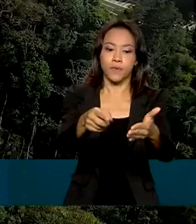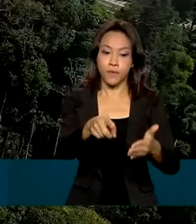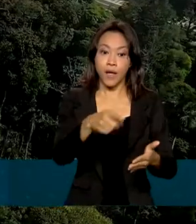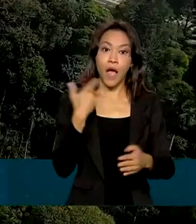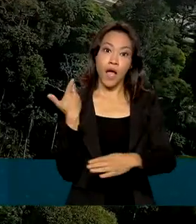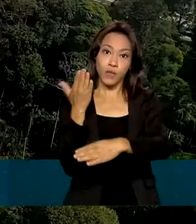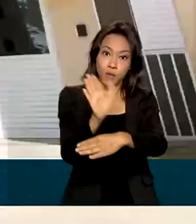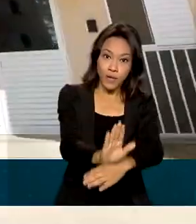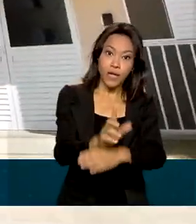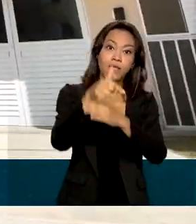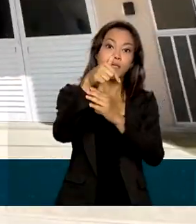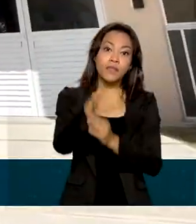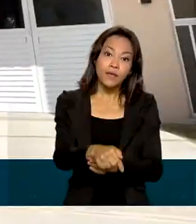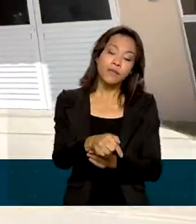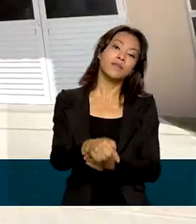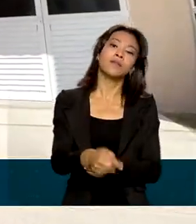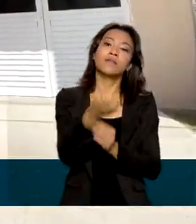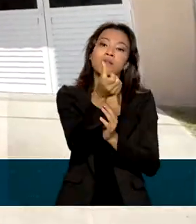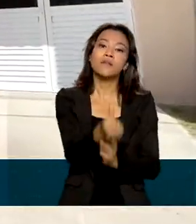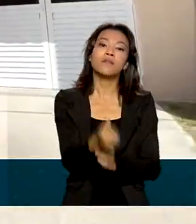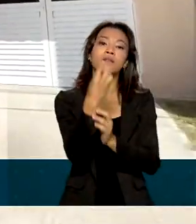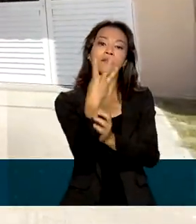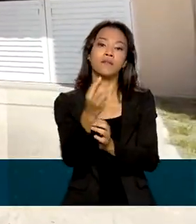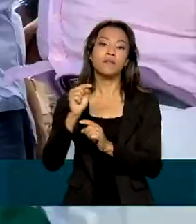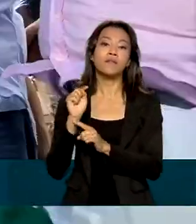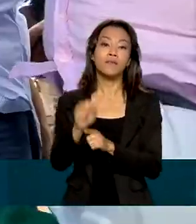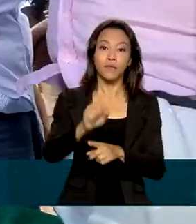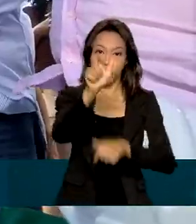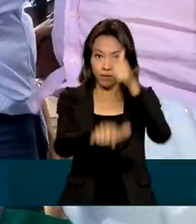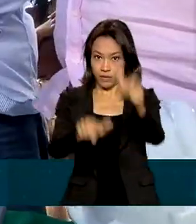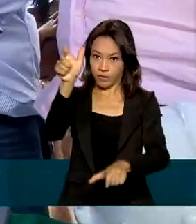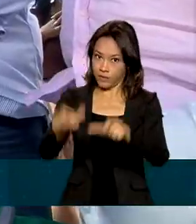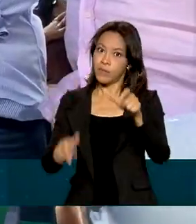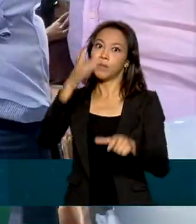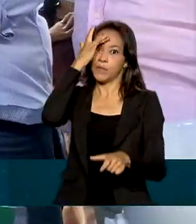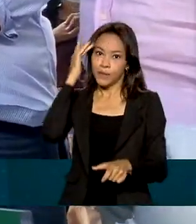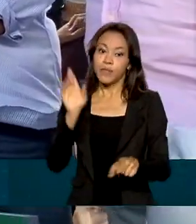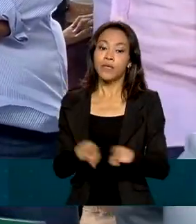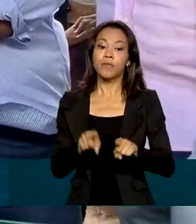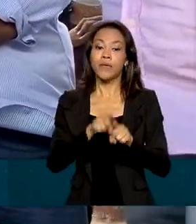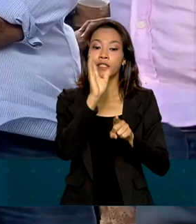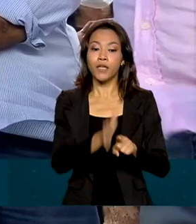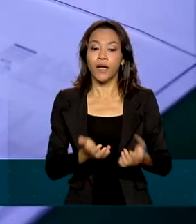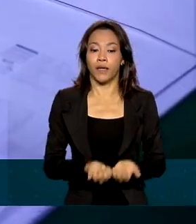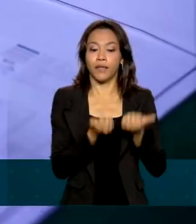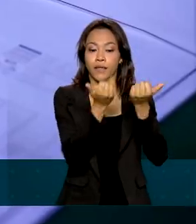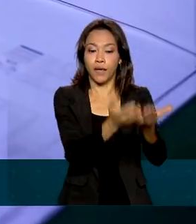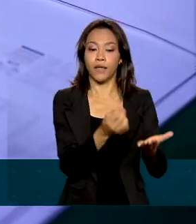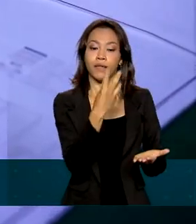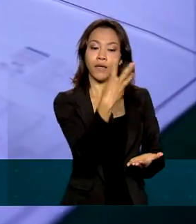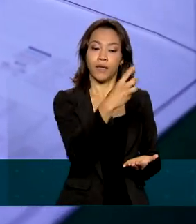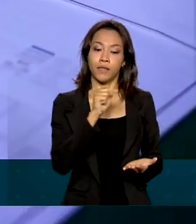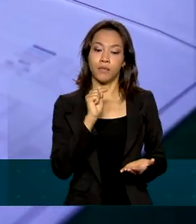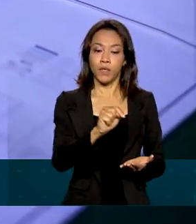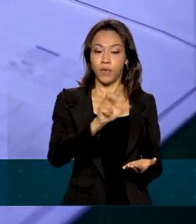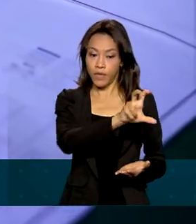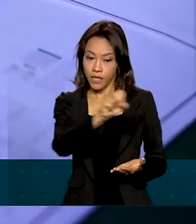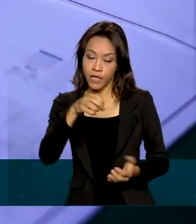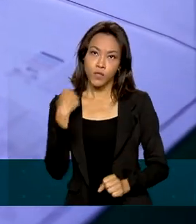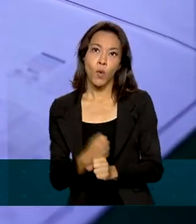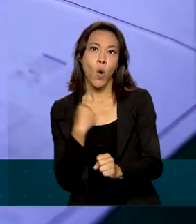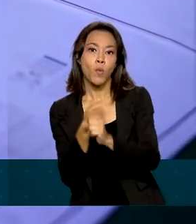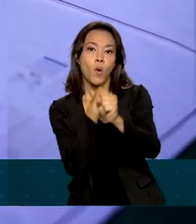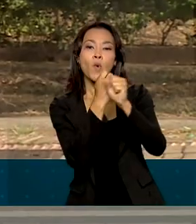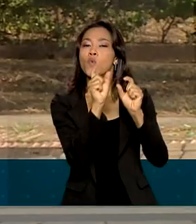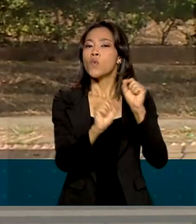753 mil pessoas e também foram entregues 3.500 obras de